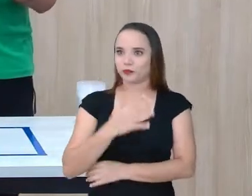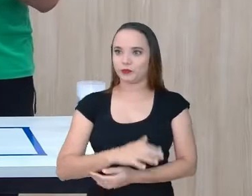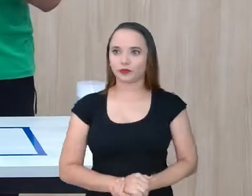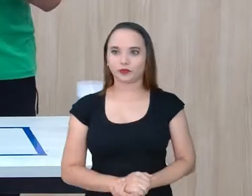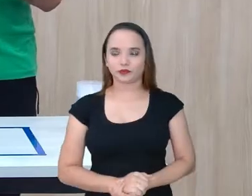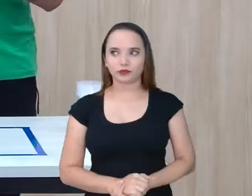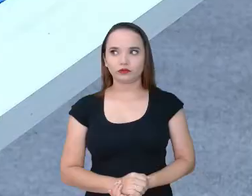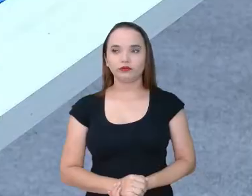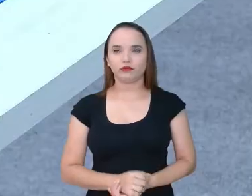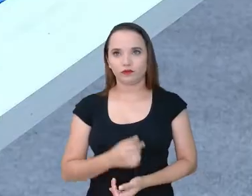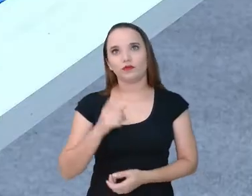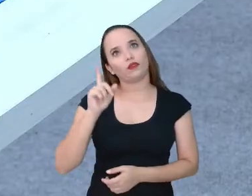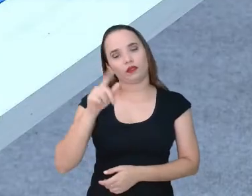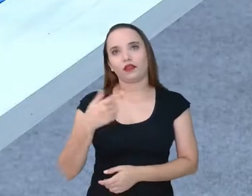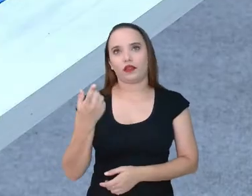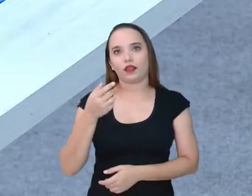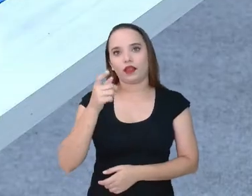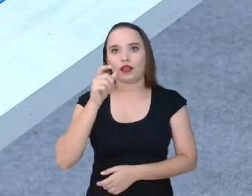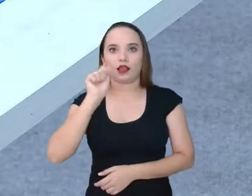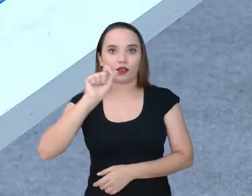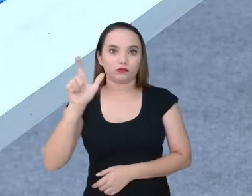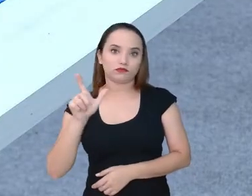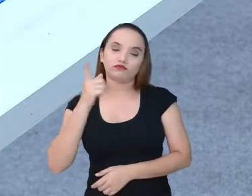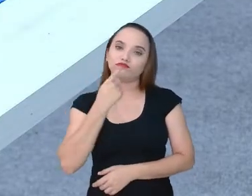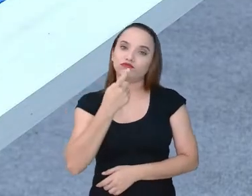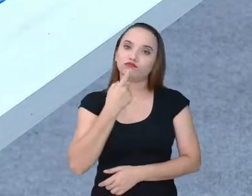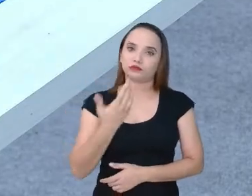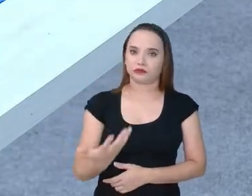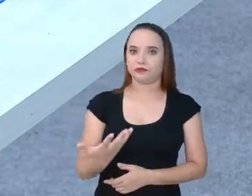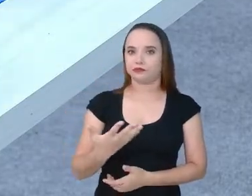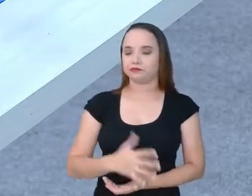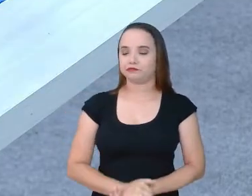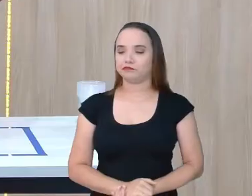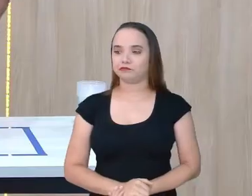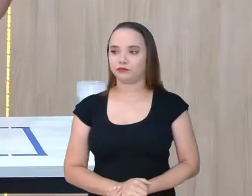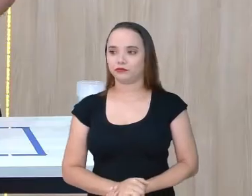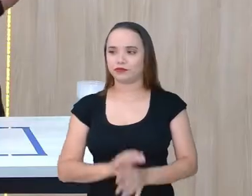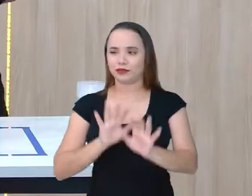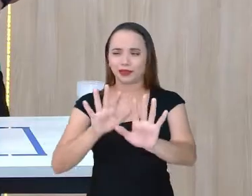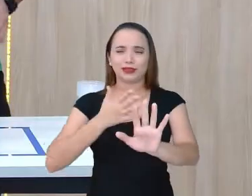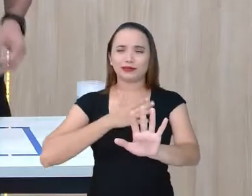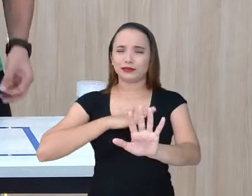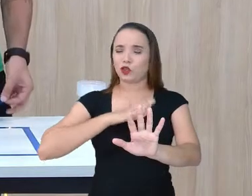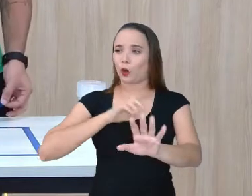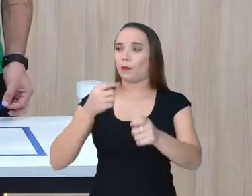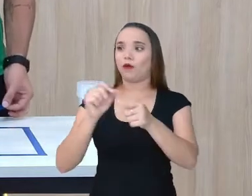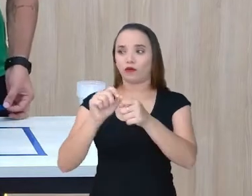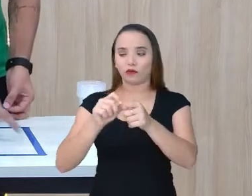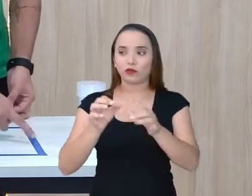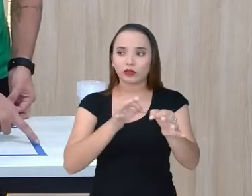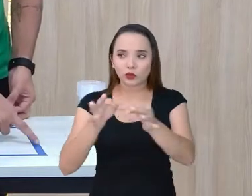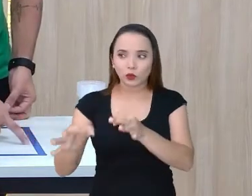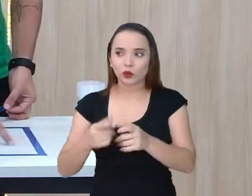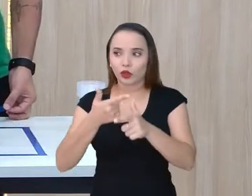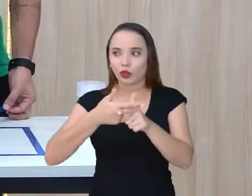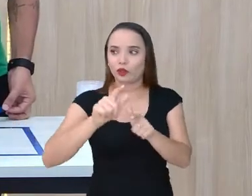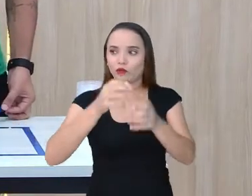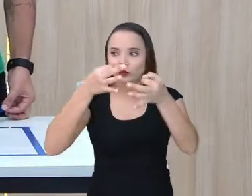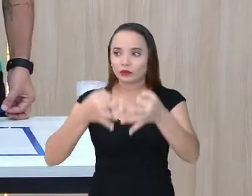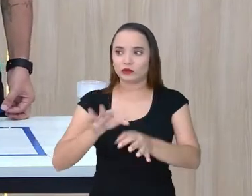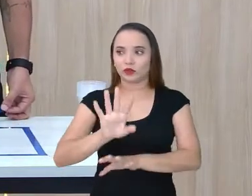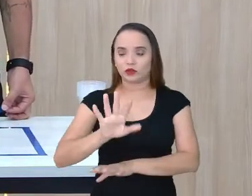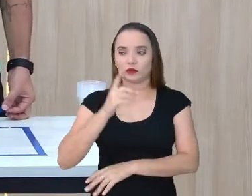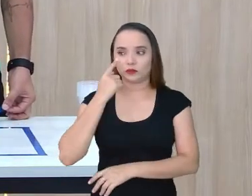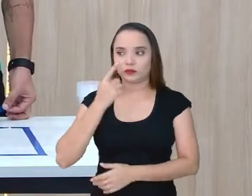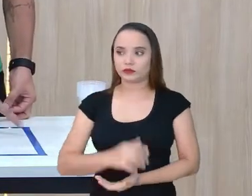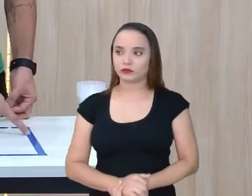É, geralmente azul e vermelho. Cadê? Peraí, deixa eu fazer a divisão certa, porque senão daqui a pouco não vai dar nem pra fazer os quadrados. Aqui a